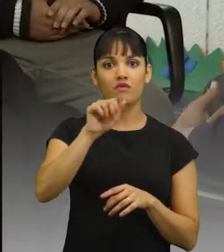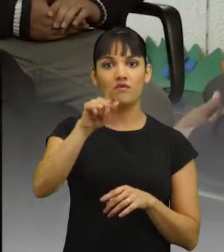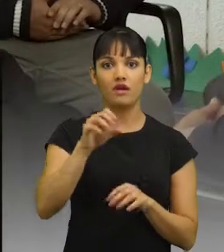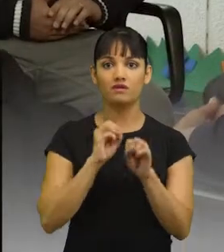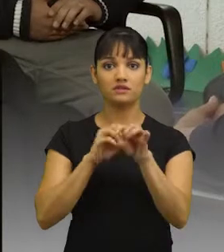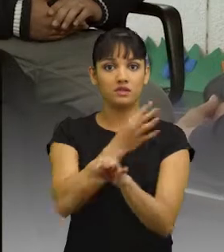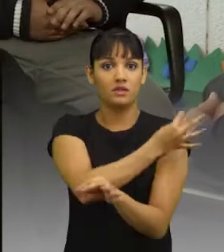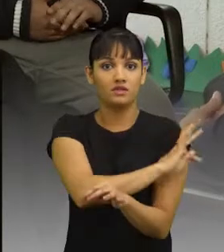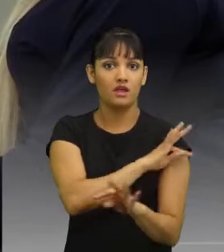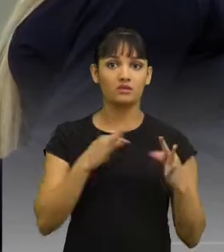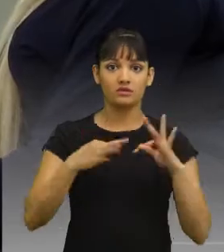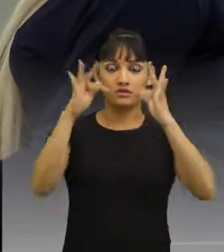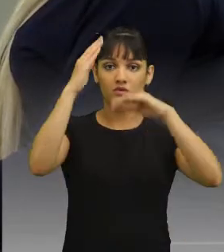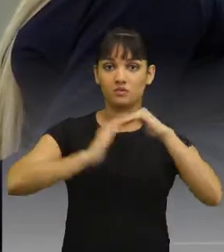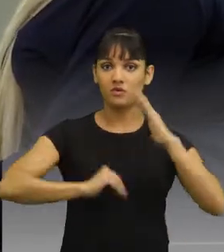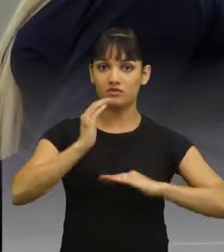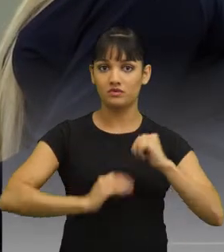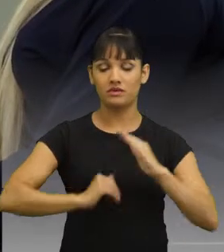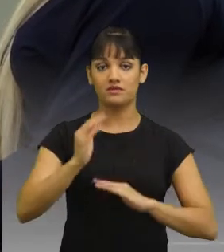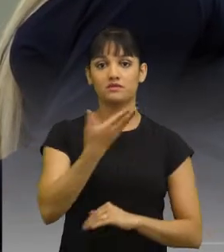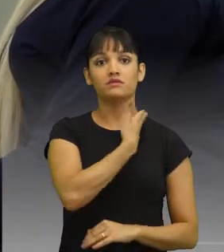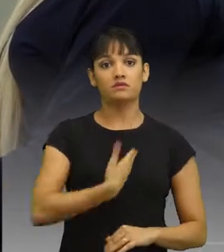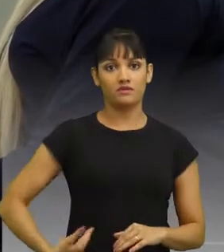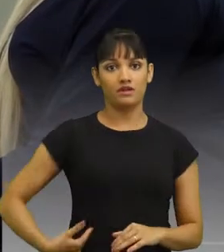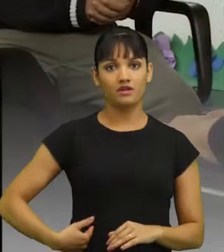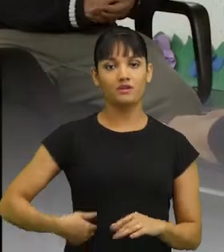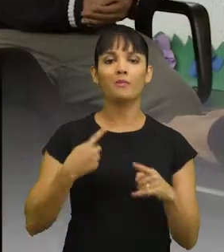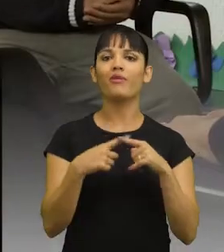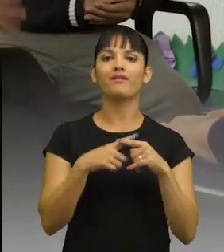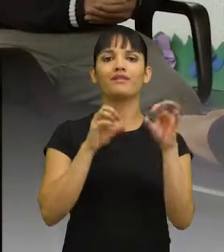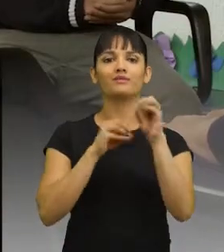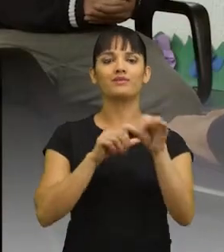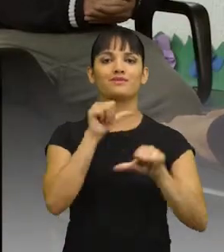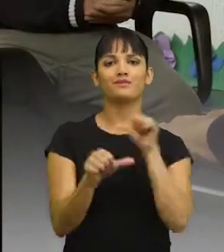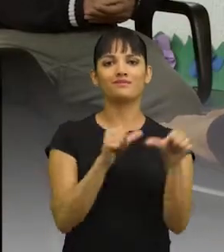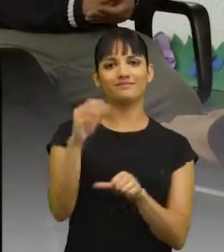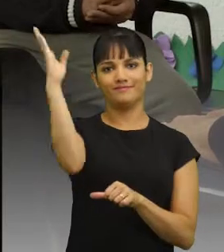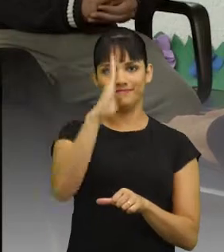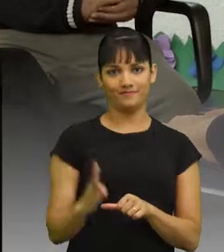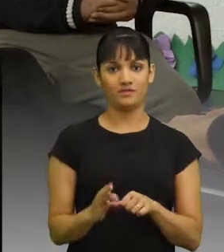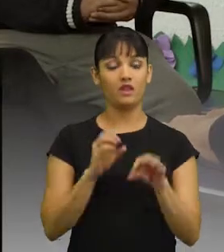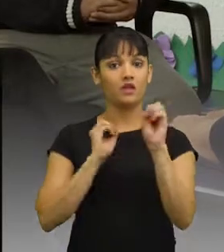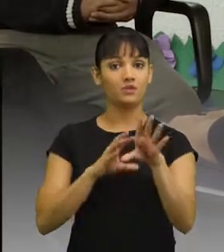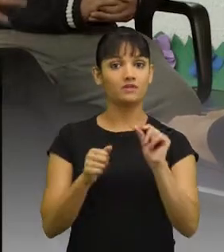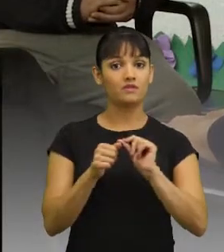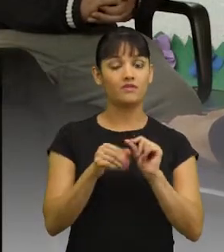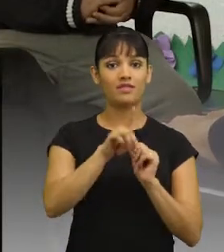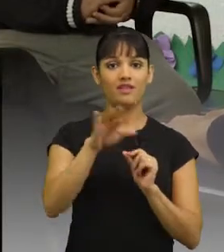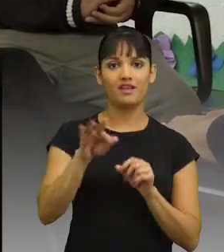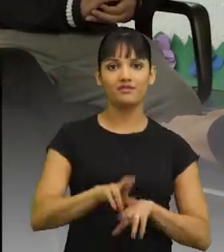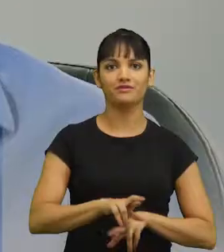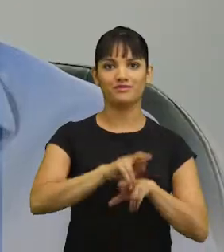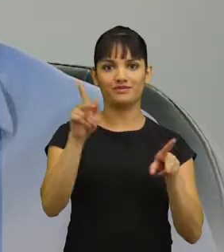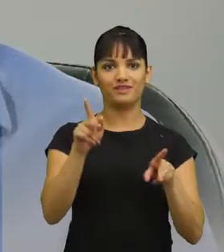tecnológico e profissionalizante na rede pública do Distrito Federal. É a educação que vai mudar o Brasil. É a educação que vai fazer o Distrito Federal